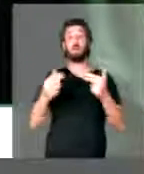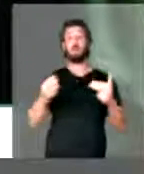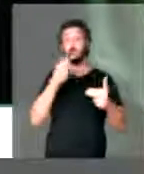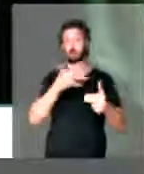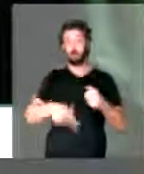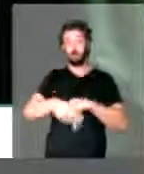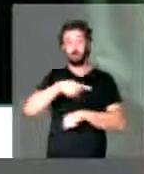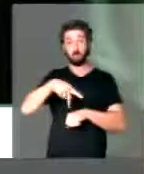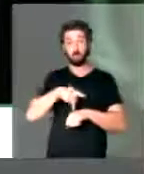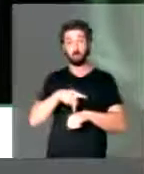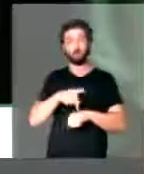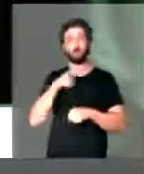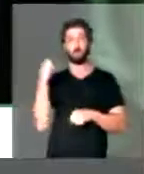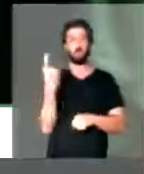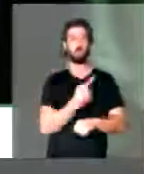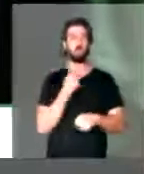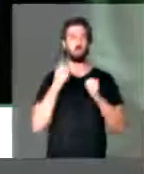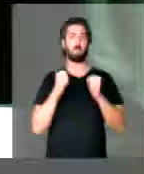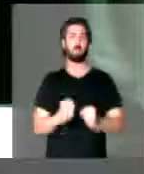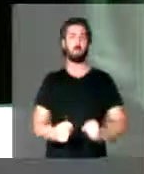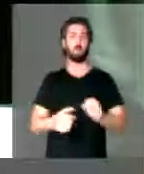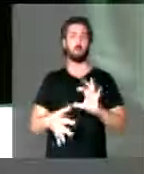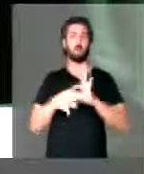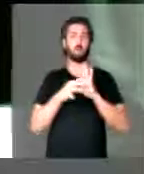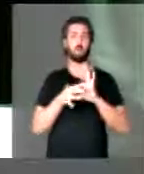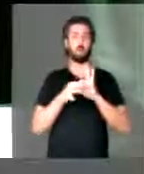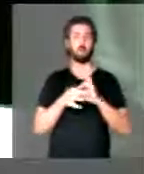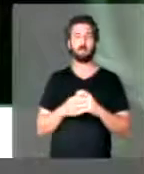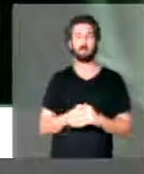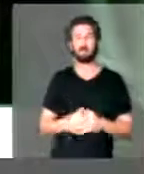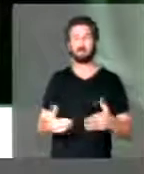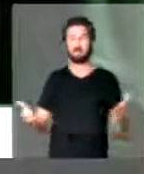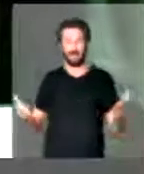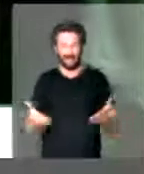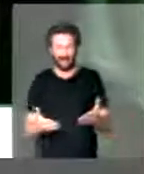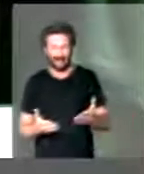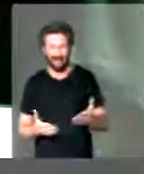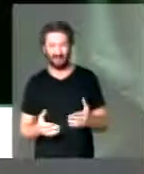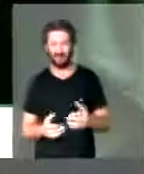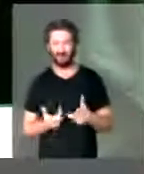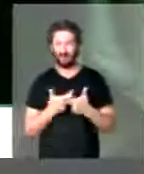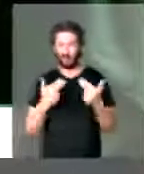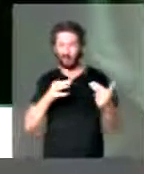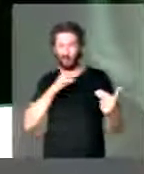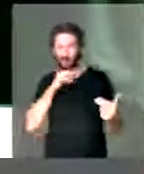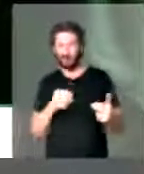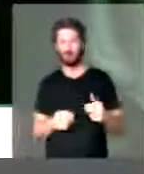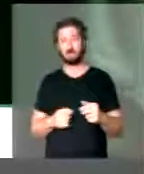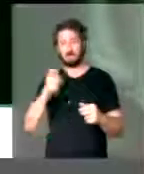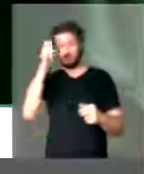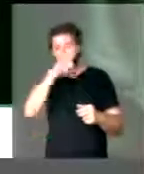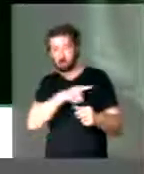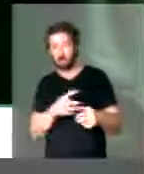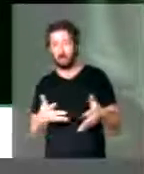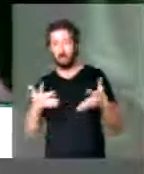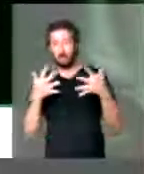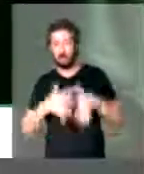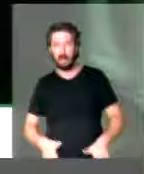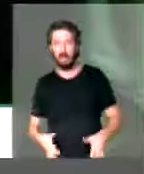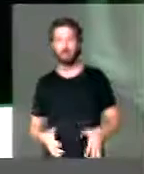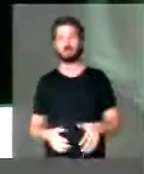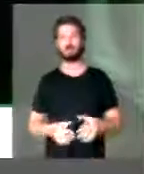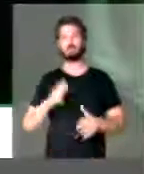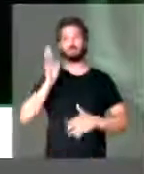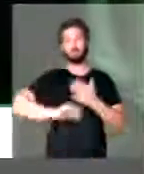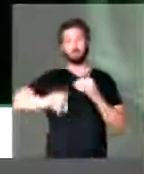boas para o país, todos nós podemos nos unir para votar. Agora, matérias ruins, matérias difíceis e matérias que